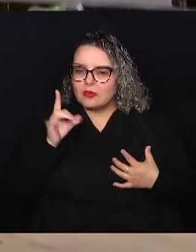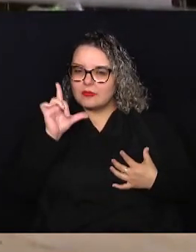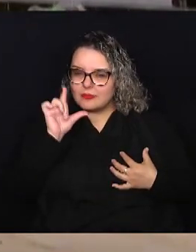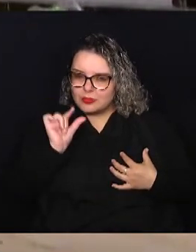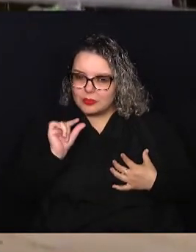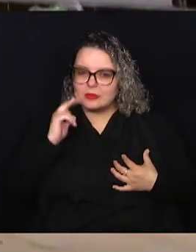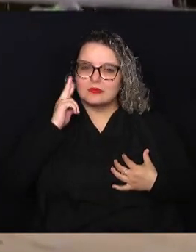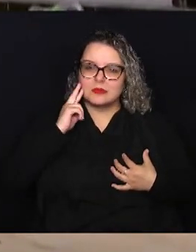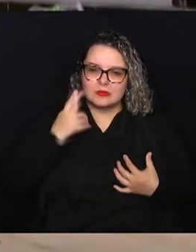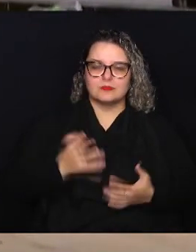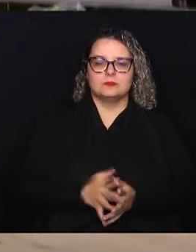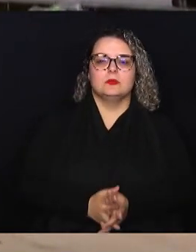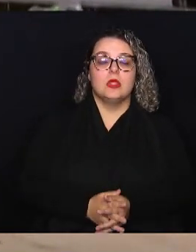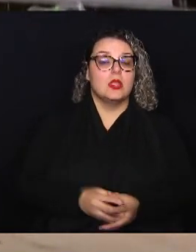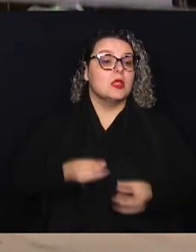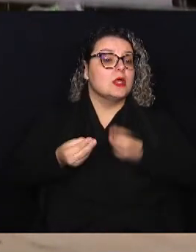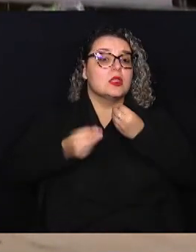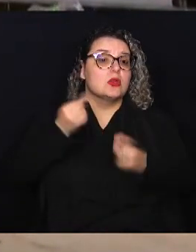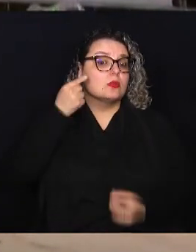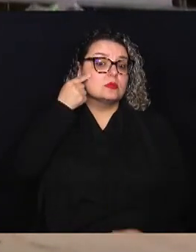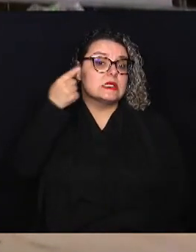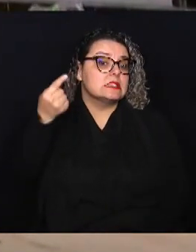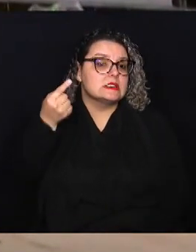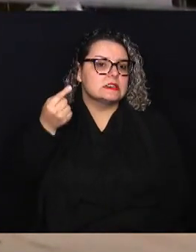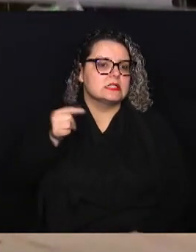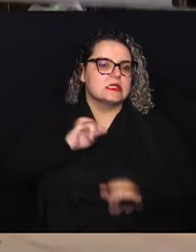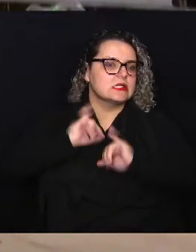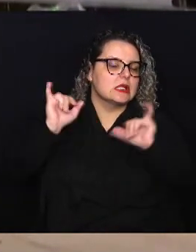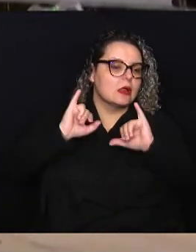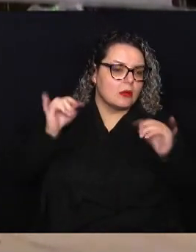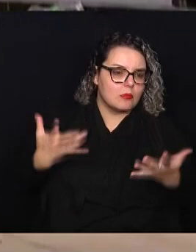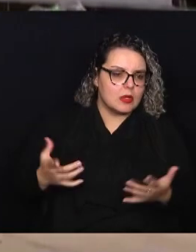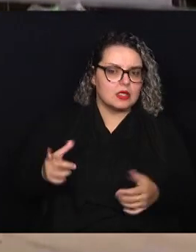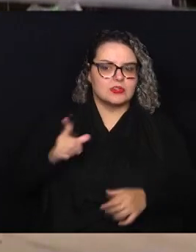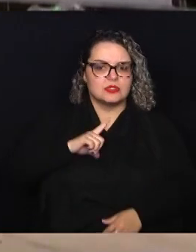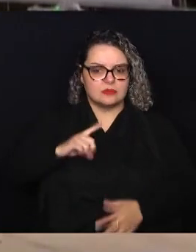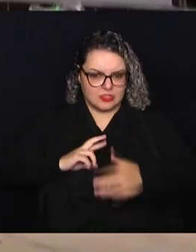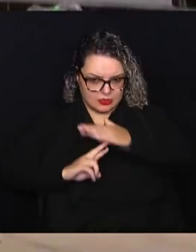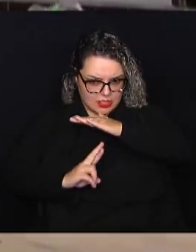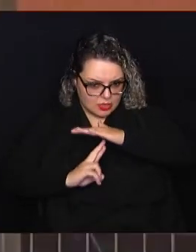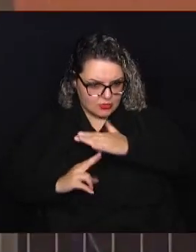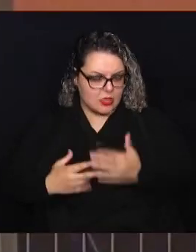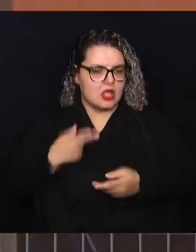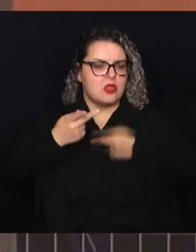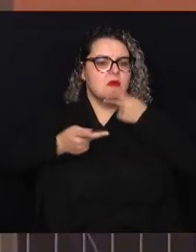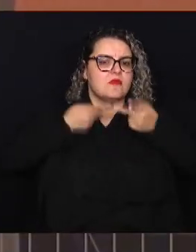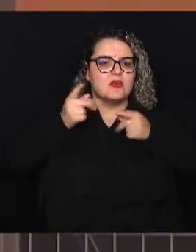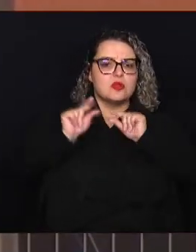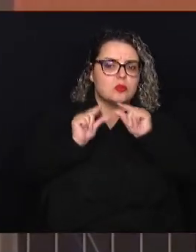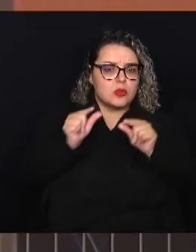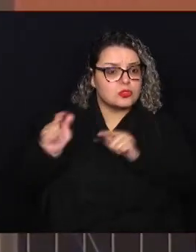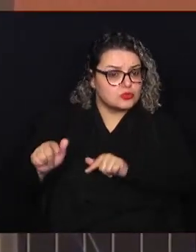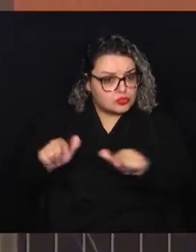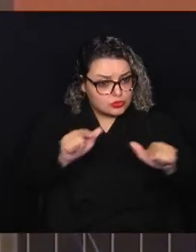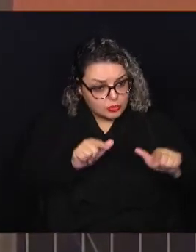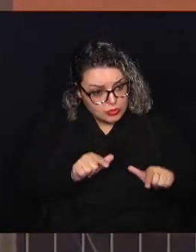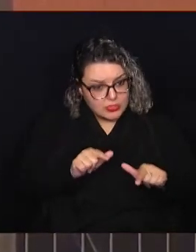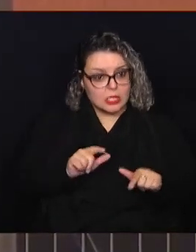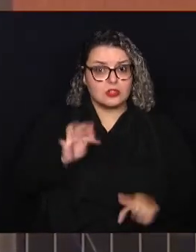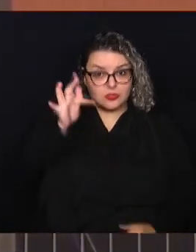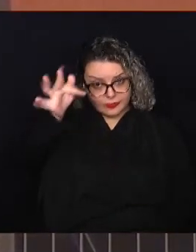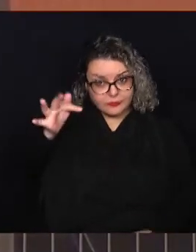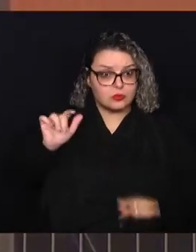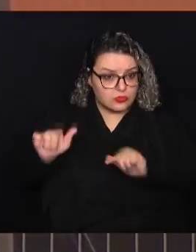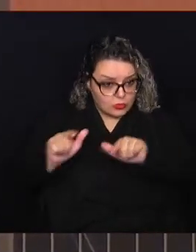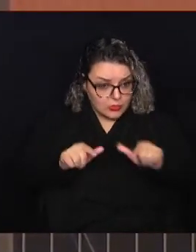dessa ação, dessa campanha? Vocês estiveram também na rodoviária, né? Exato. Olha um pouquinho onde vocês estiveram e onde vocês vão estar e como que